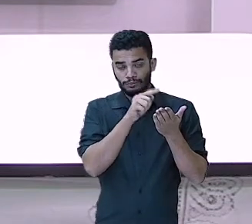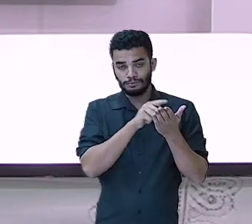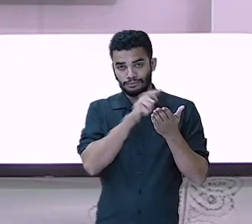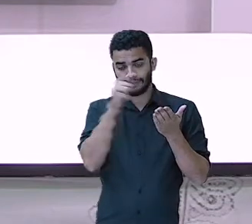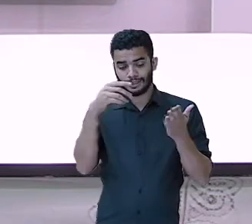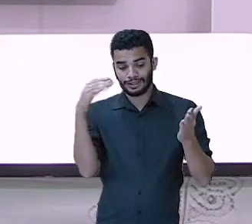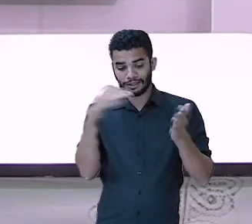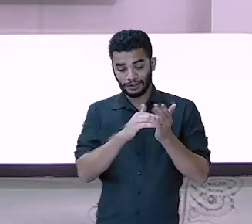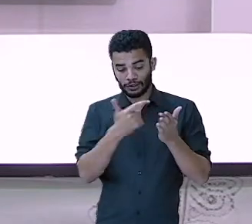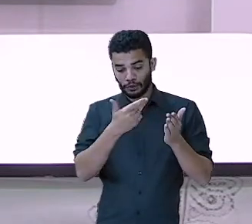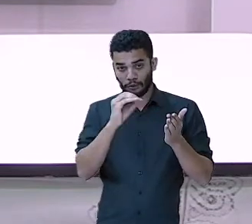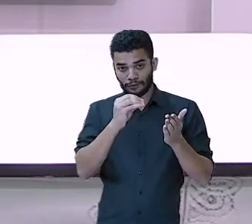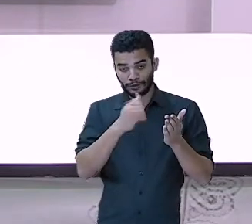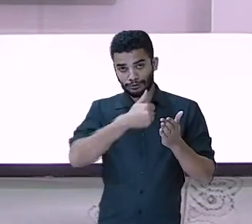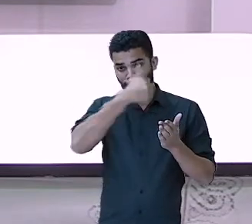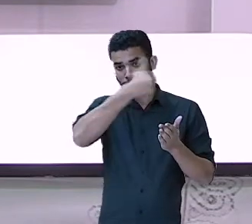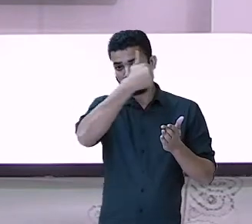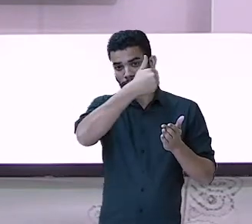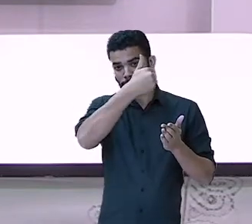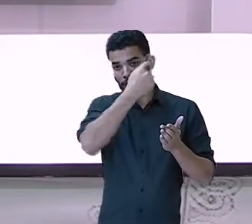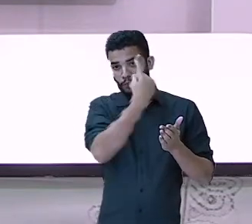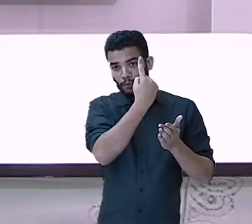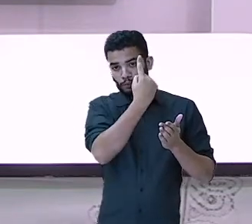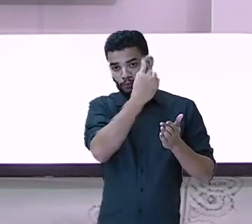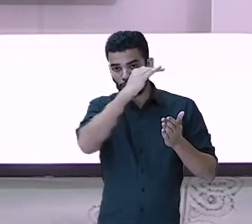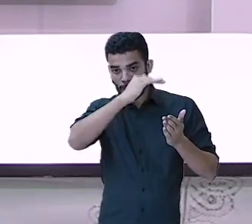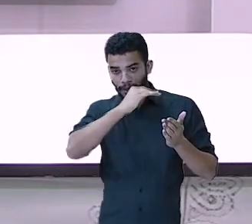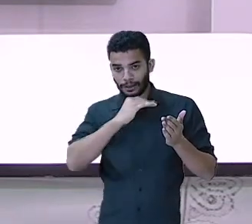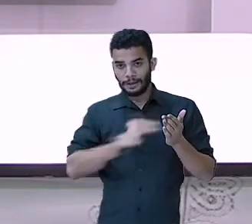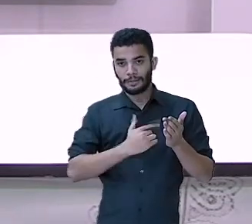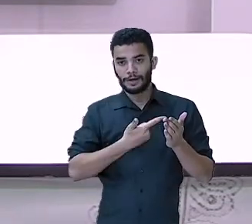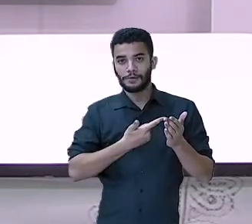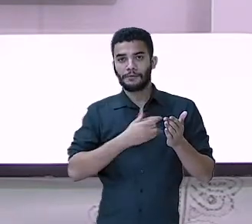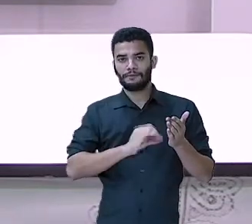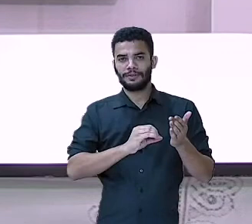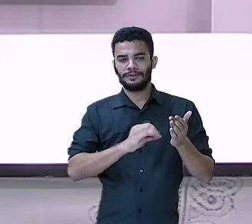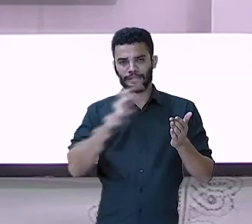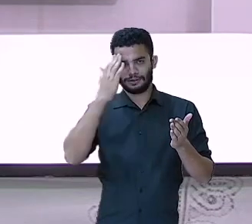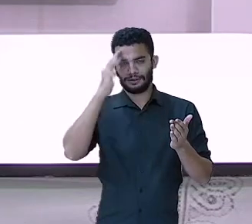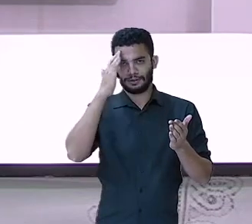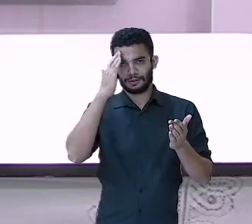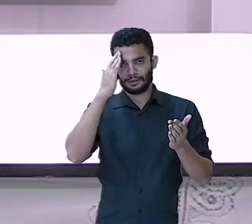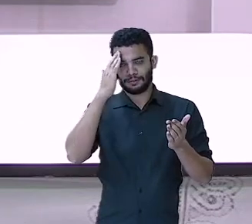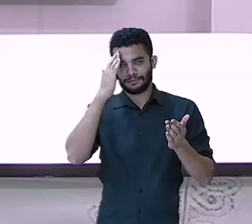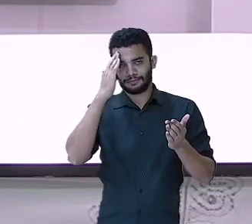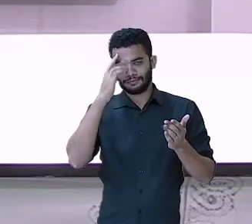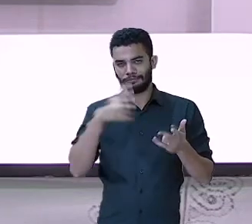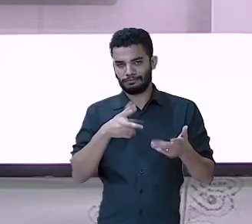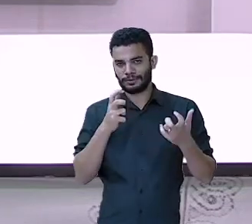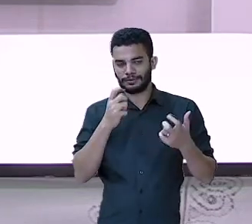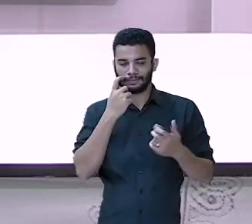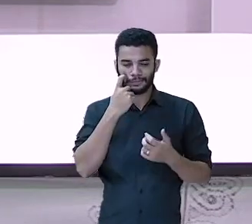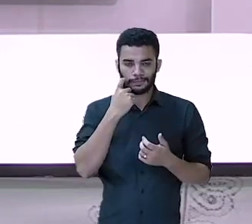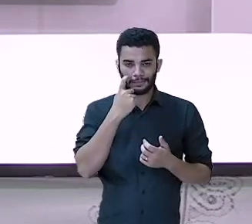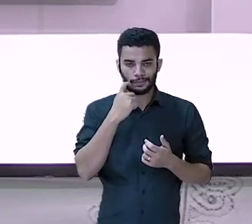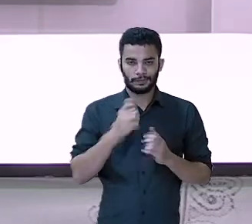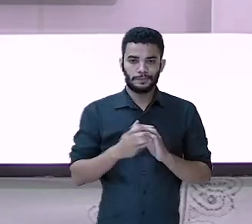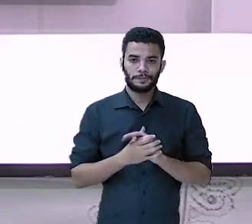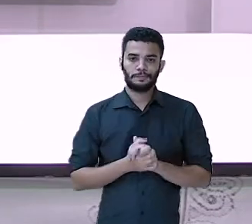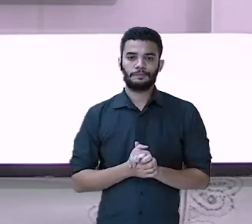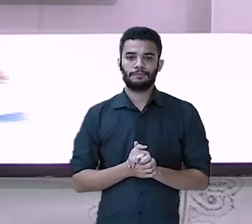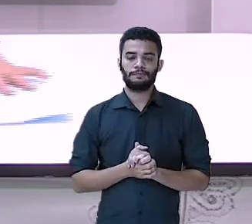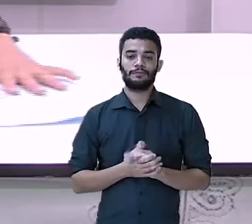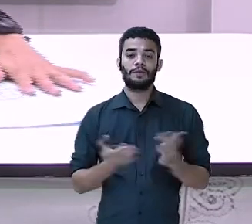Próximo ao número 20. Então, nós já sabemos aqui onde começar e onde finalizar. Agora,